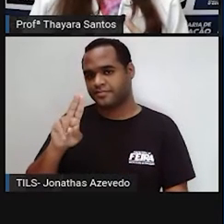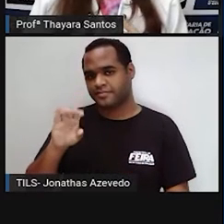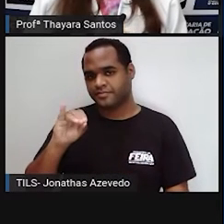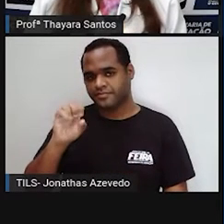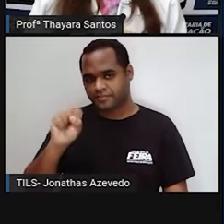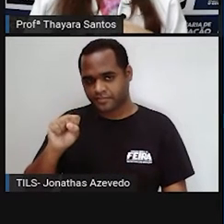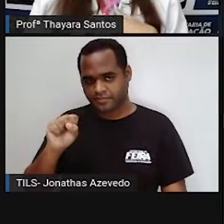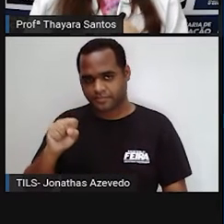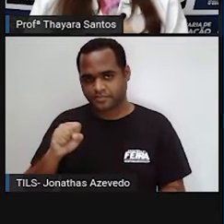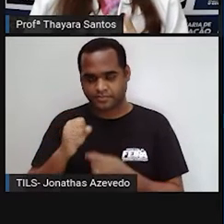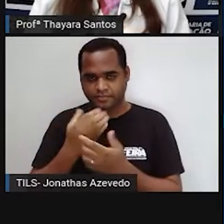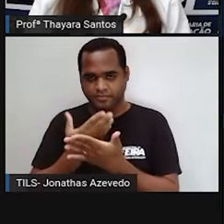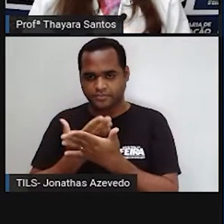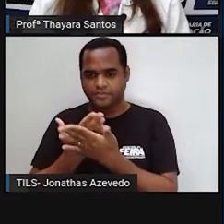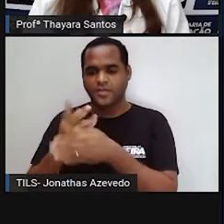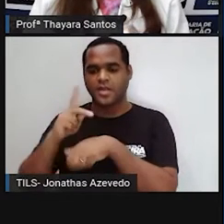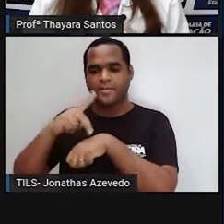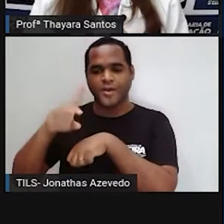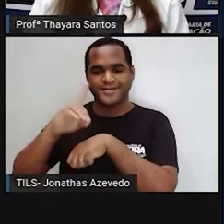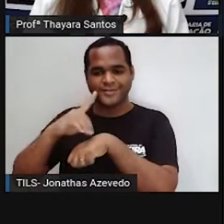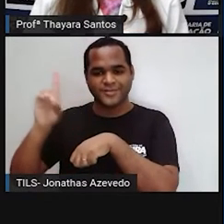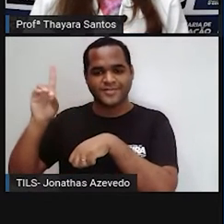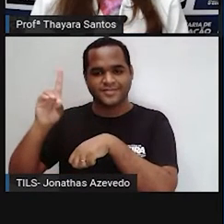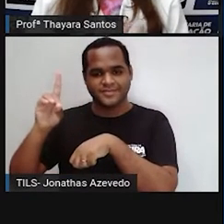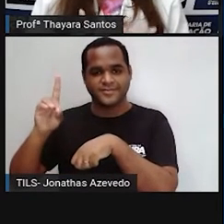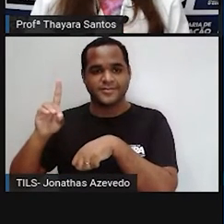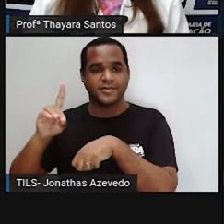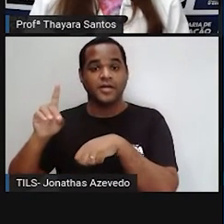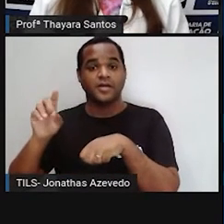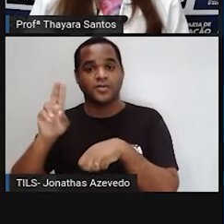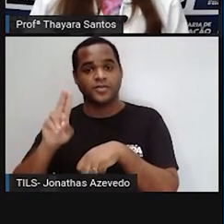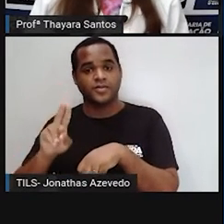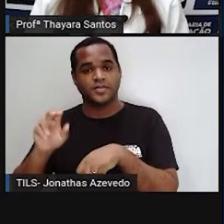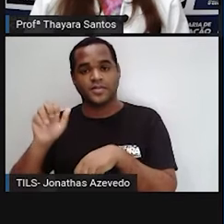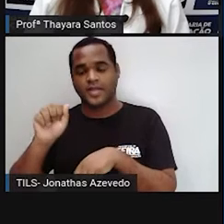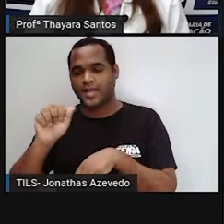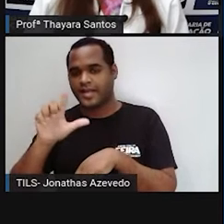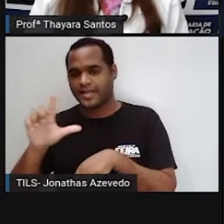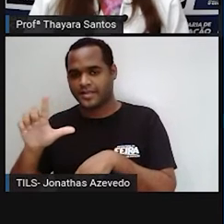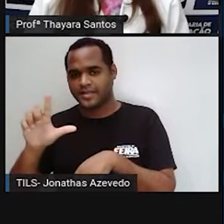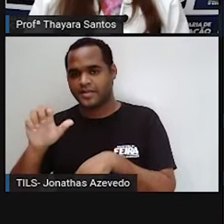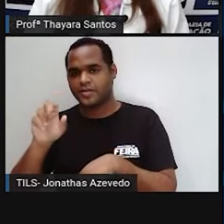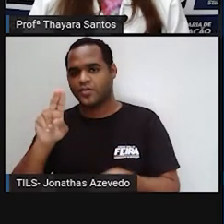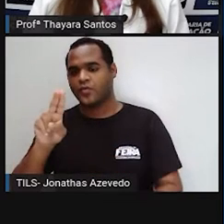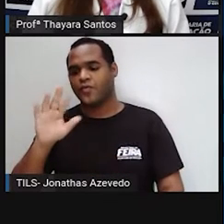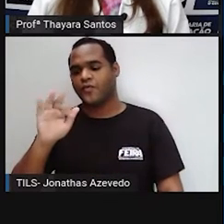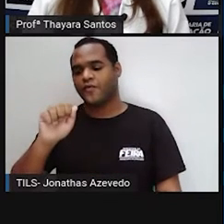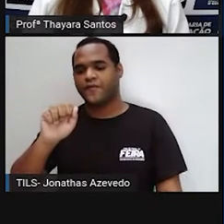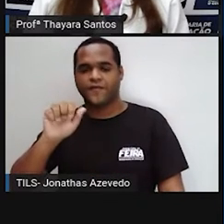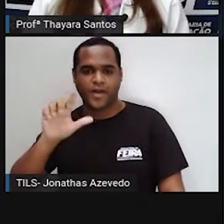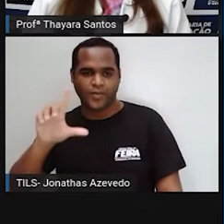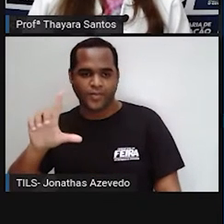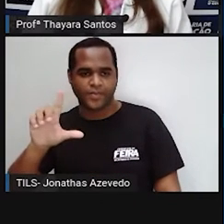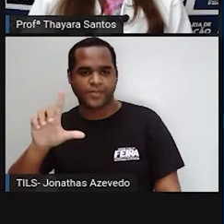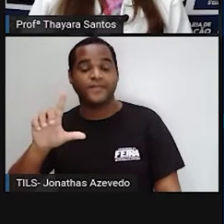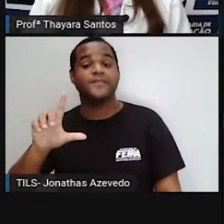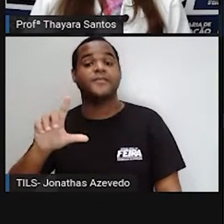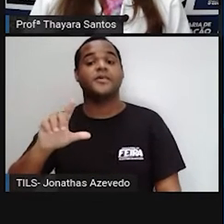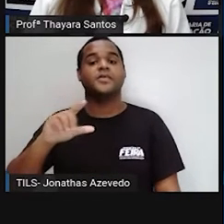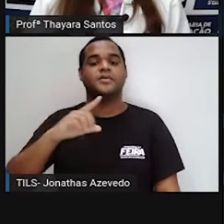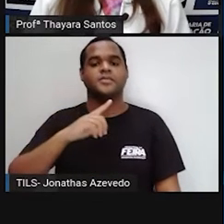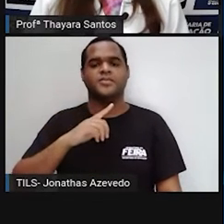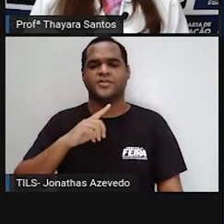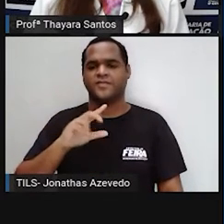Ela é estudante de pós-doutorado. Ela faz pós-doutorado lá na Universidade Federal de Alagoas, lá em Naceió. E ela respondeu algumas